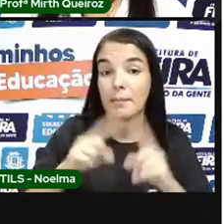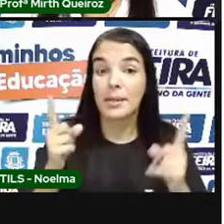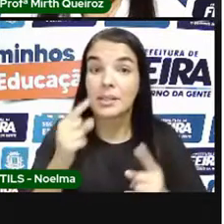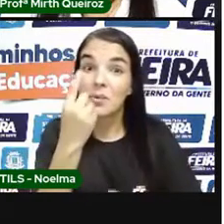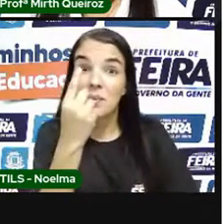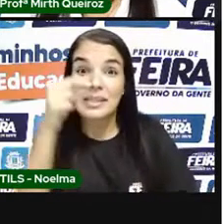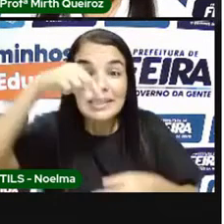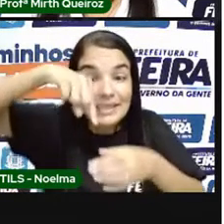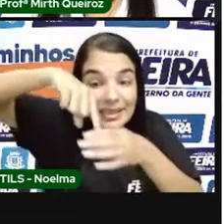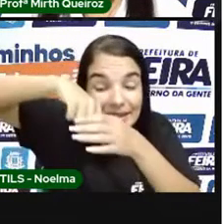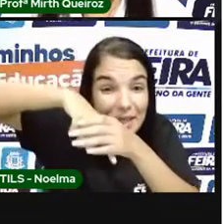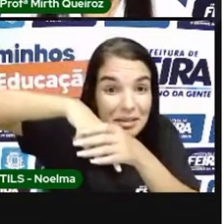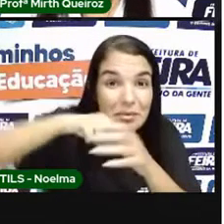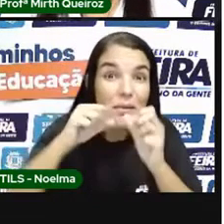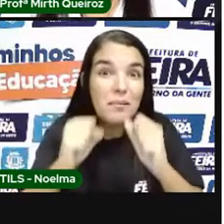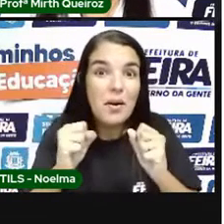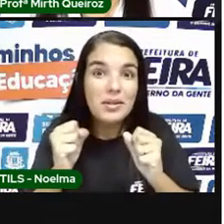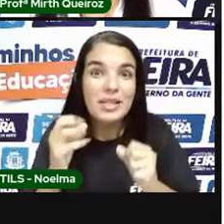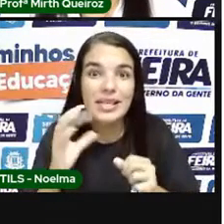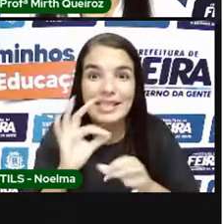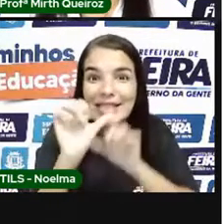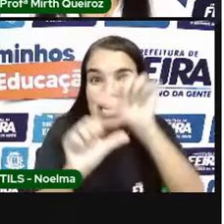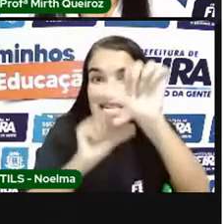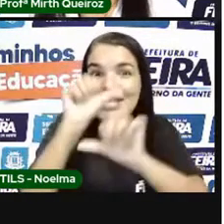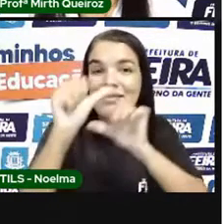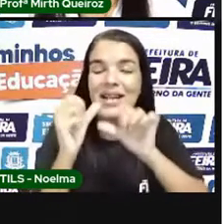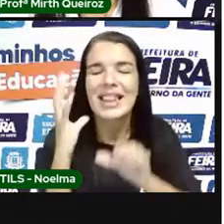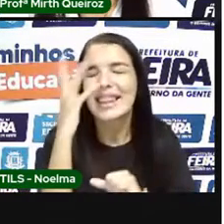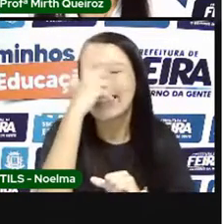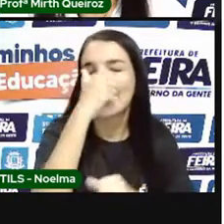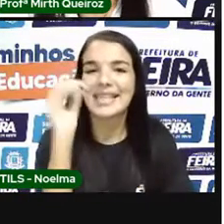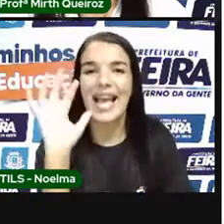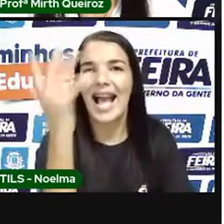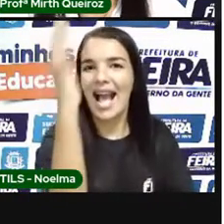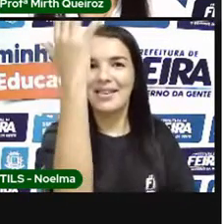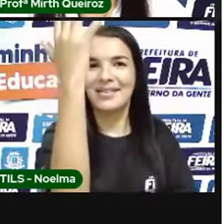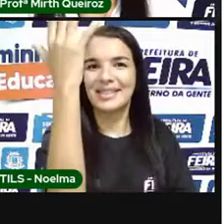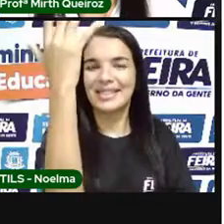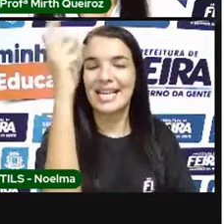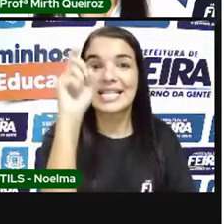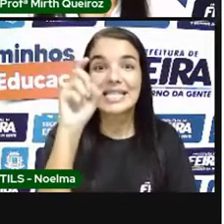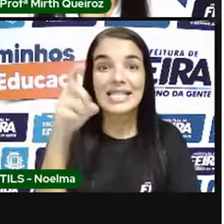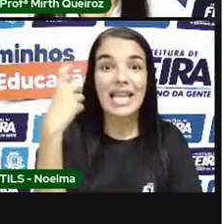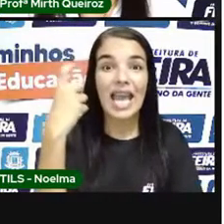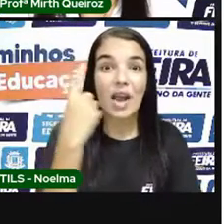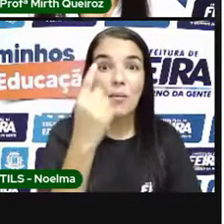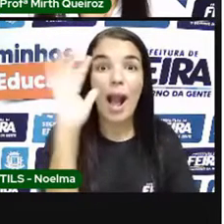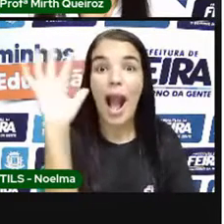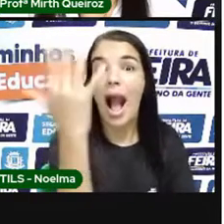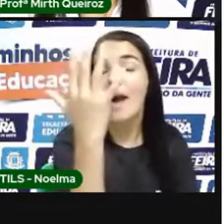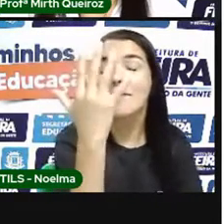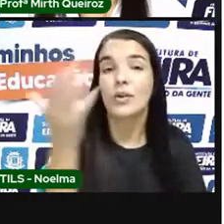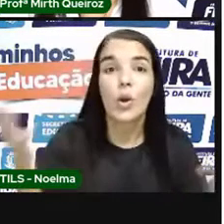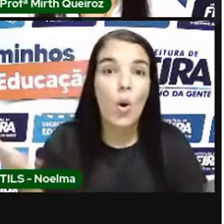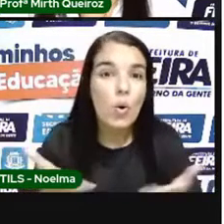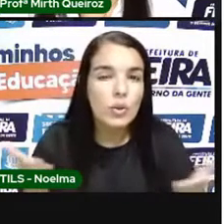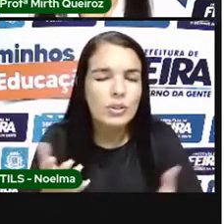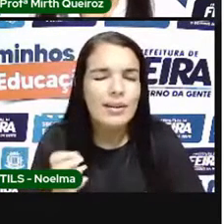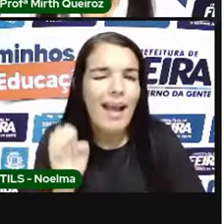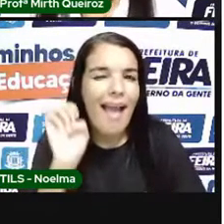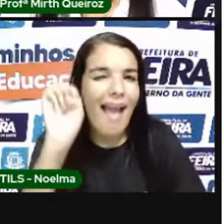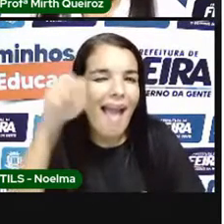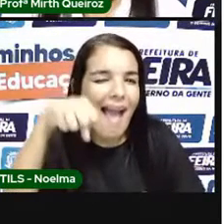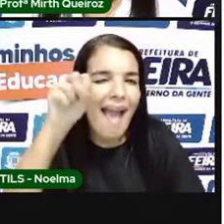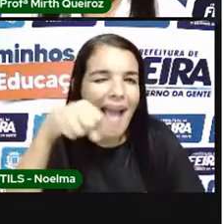semente Pode virar Uma linda árvore Ser uma árvore Hoje É como Emplacar Um